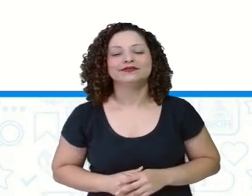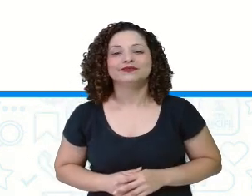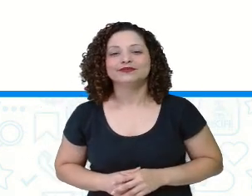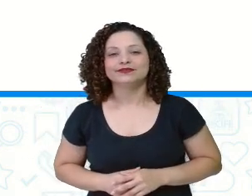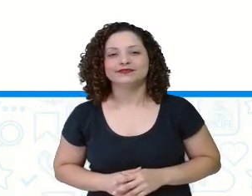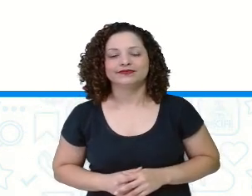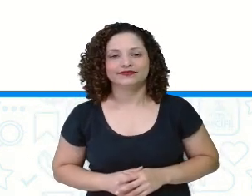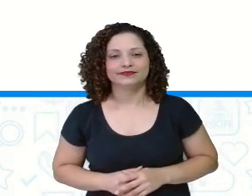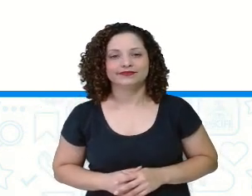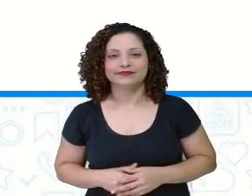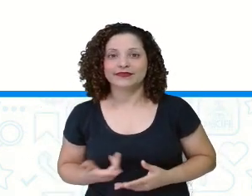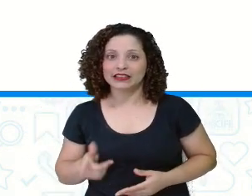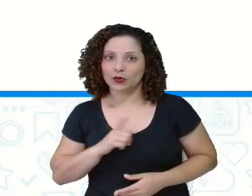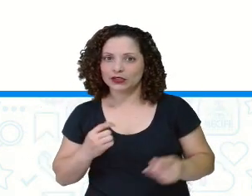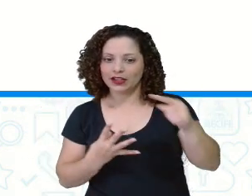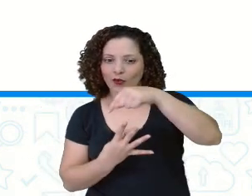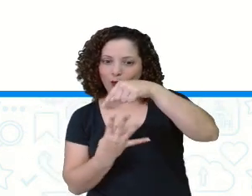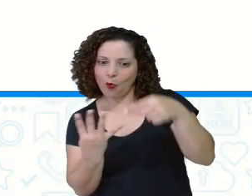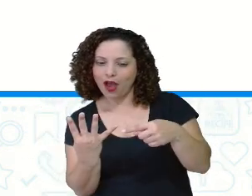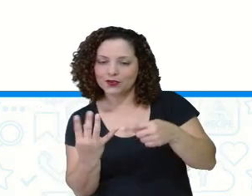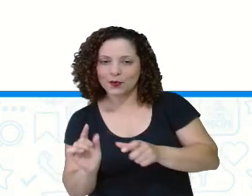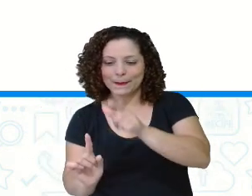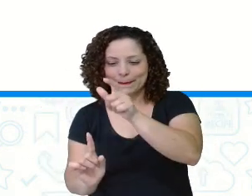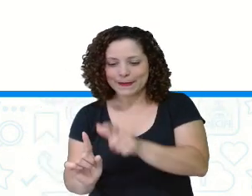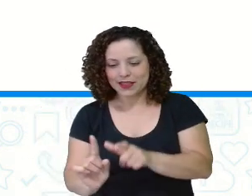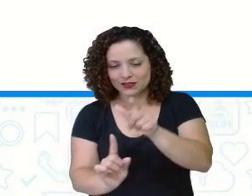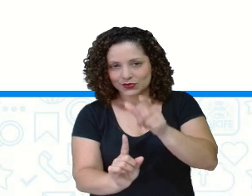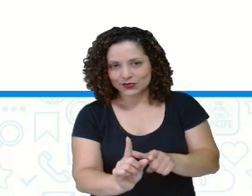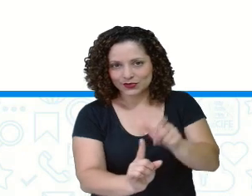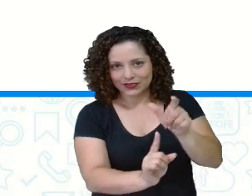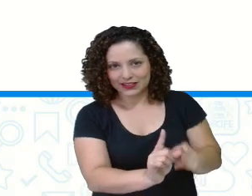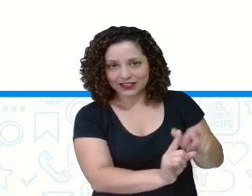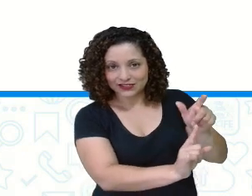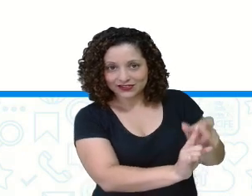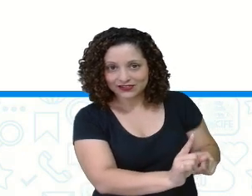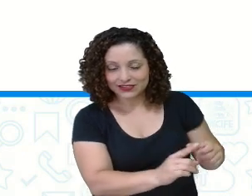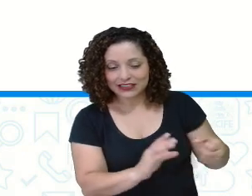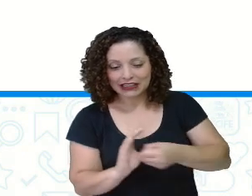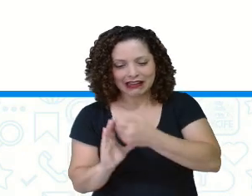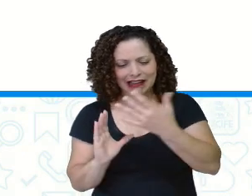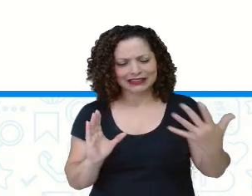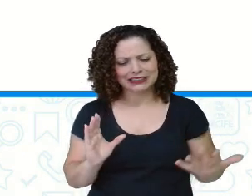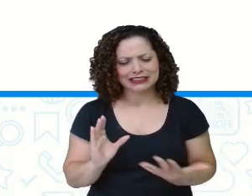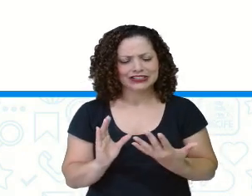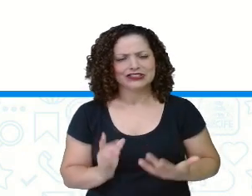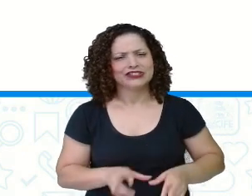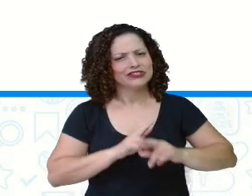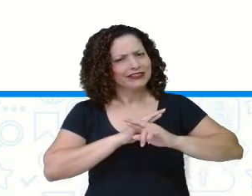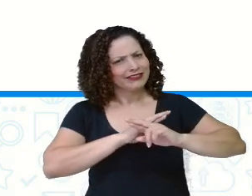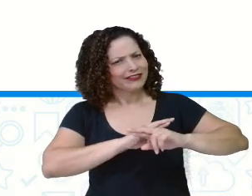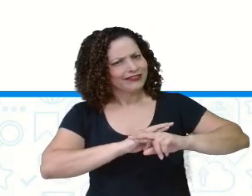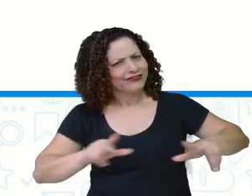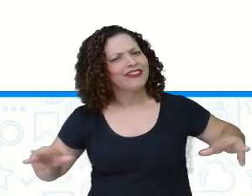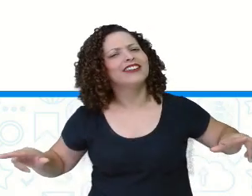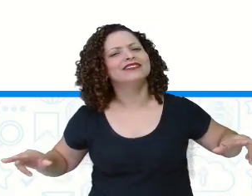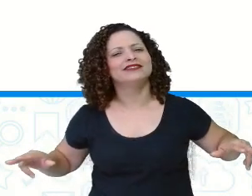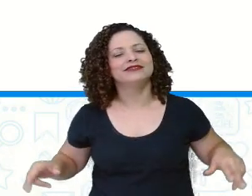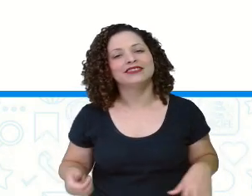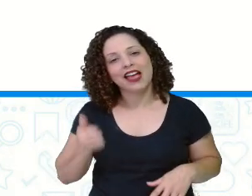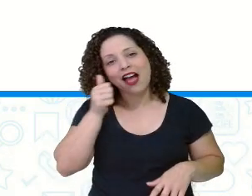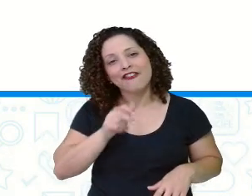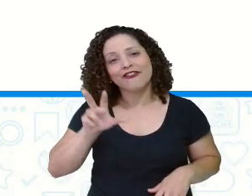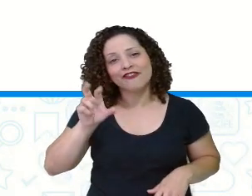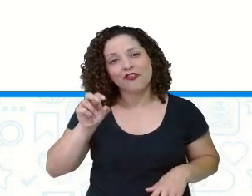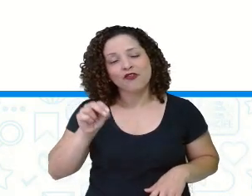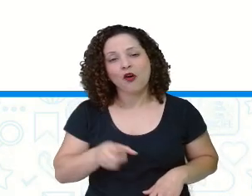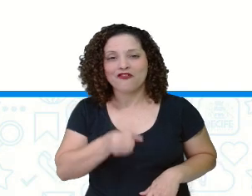Então, quatro personagens. Todos eles com características, não é, bem distintas. Vovó